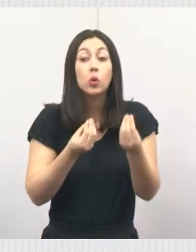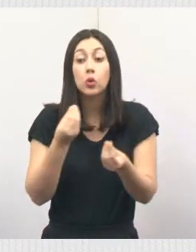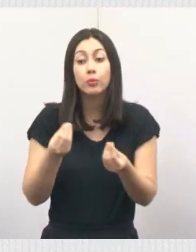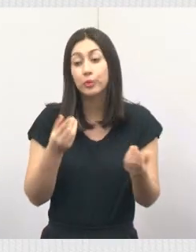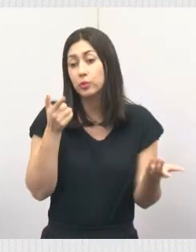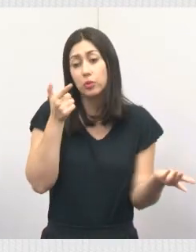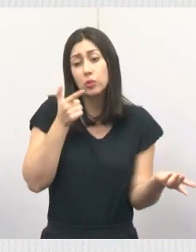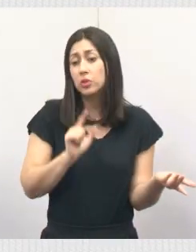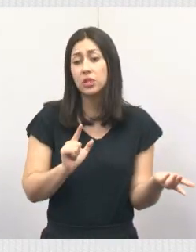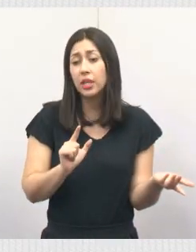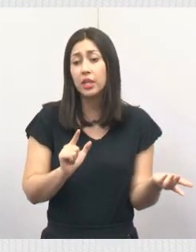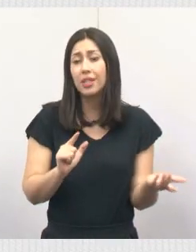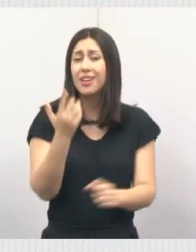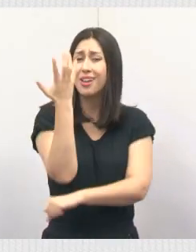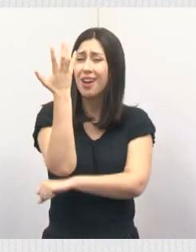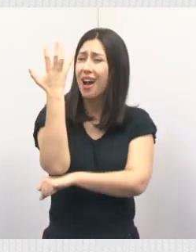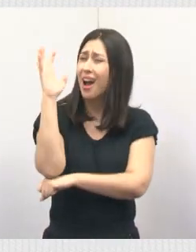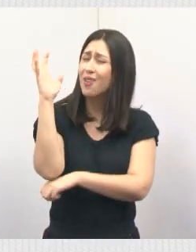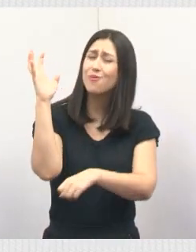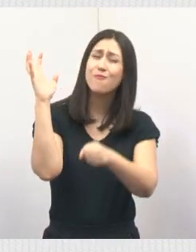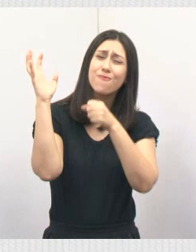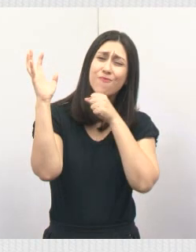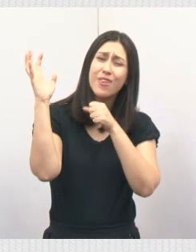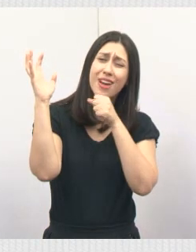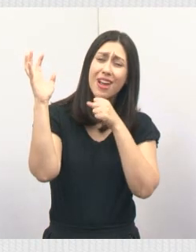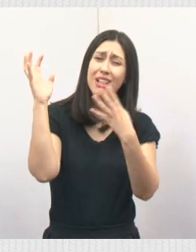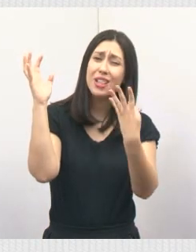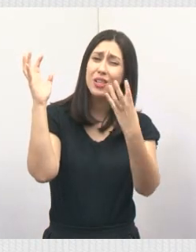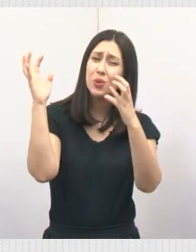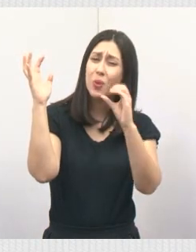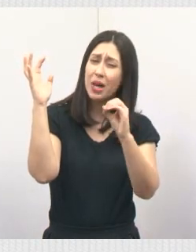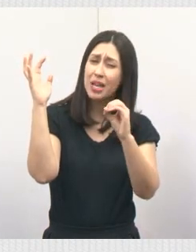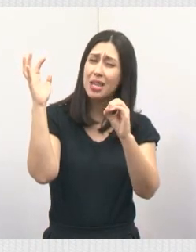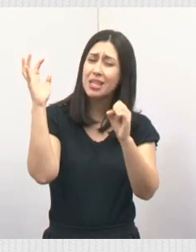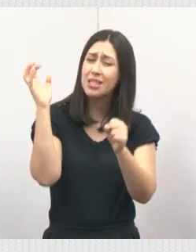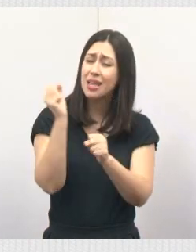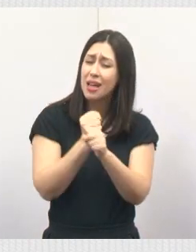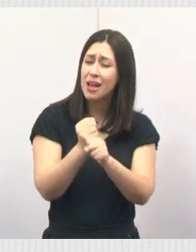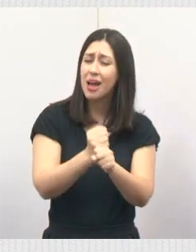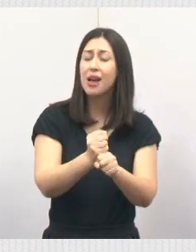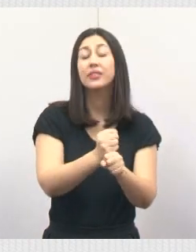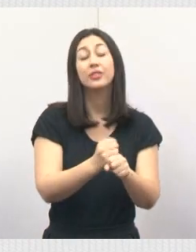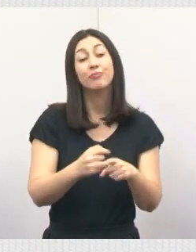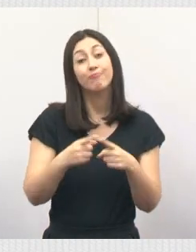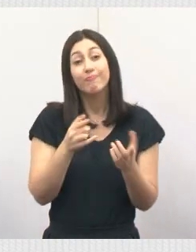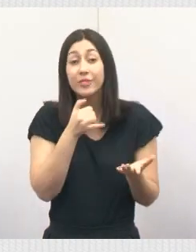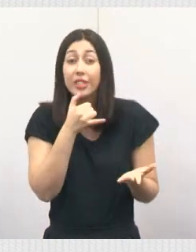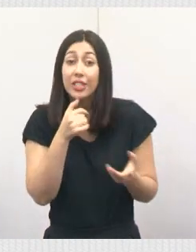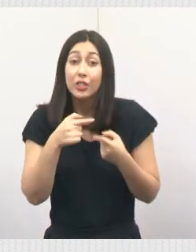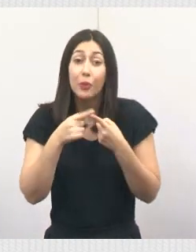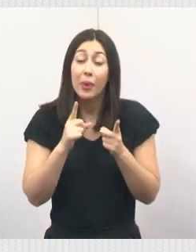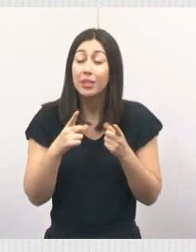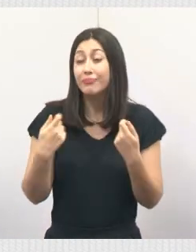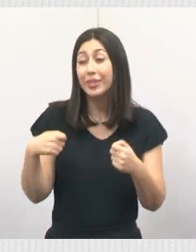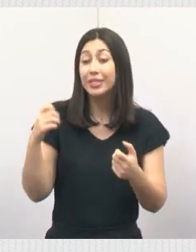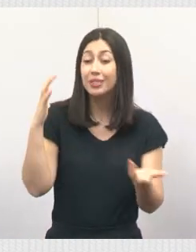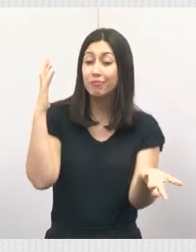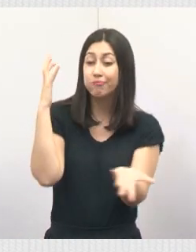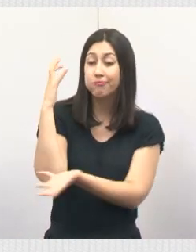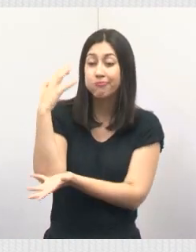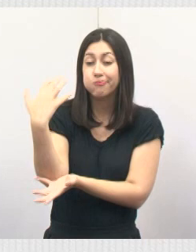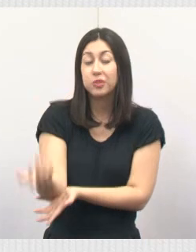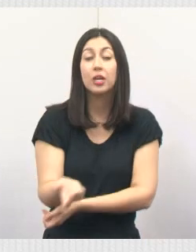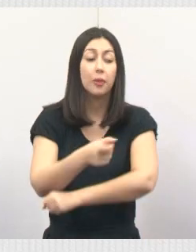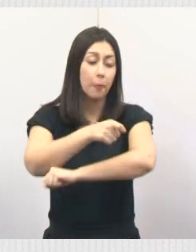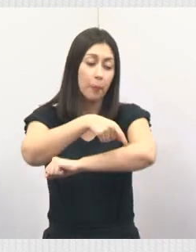Infelizmente, não. São árvores antigas, com mais de 40 anos, que precisam ser, infelizmente, feita a supressão e um